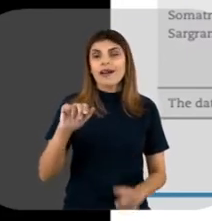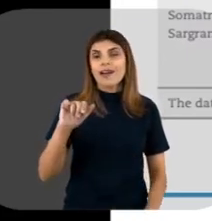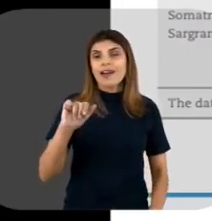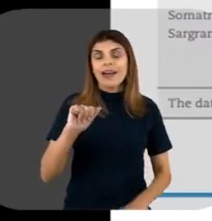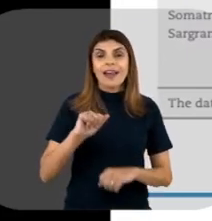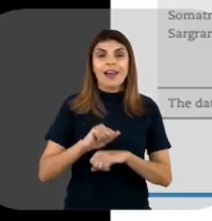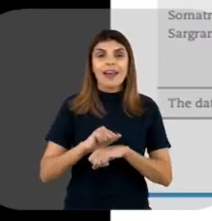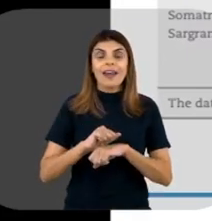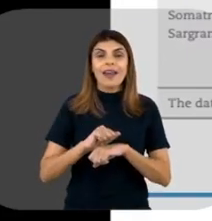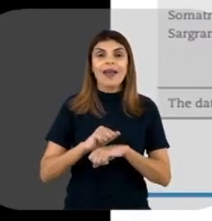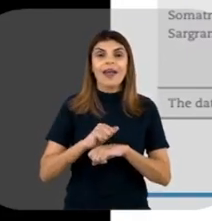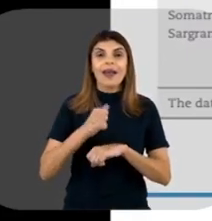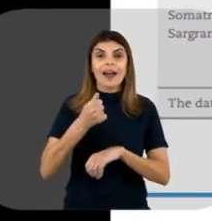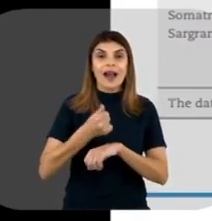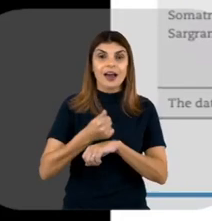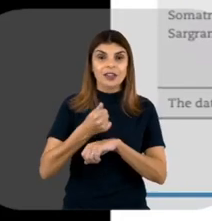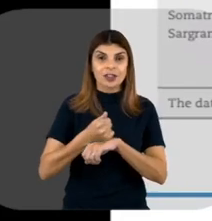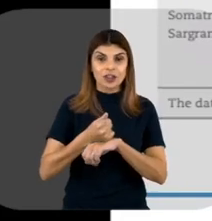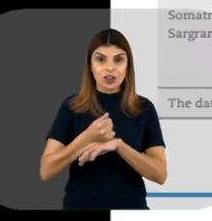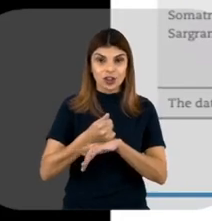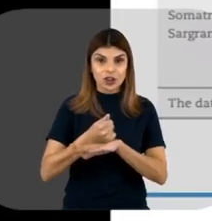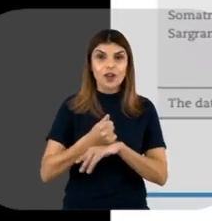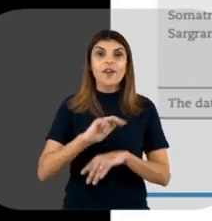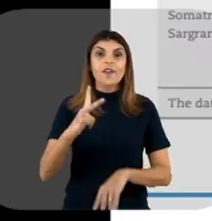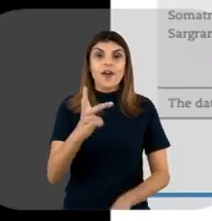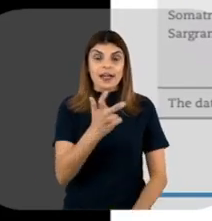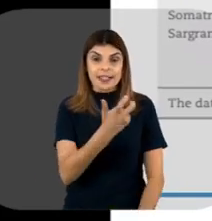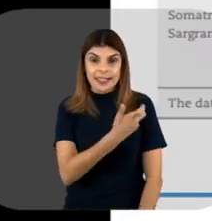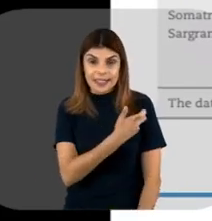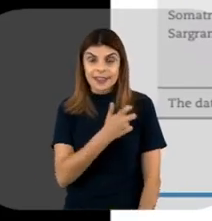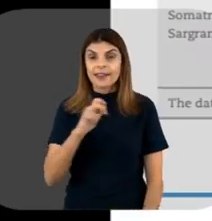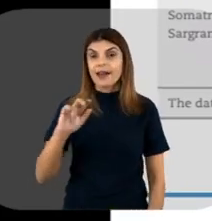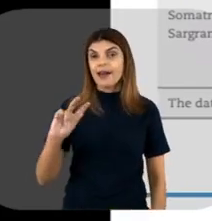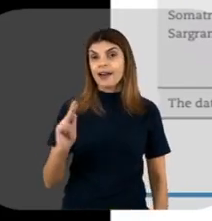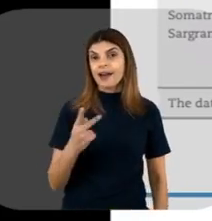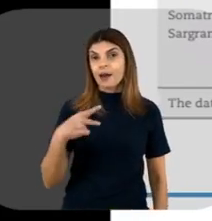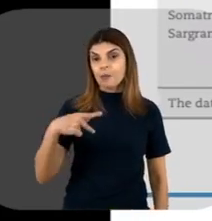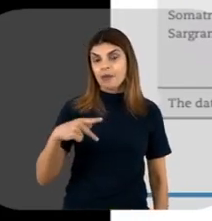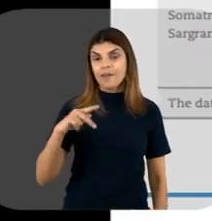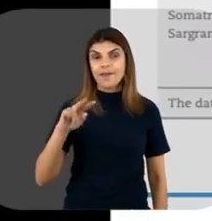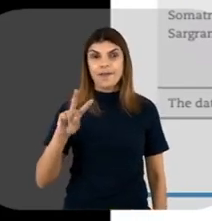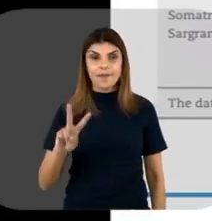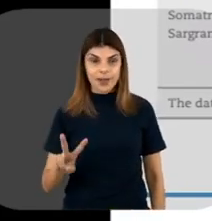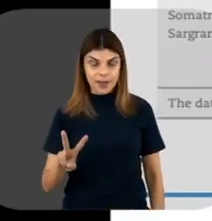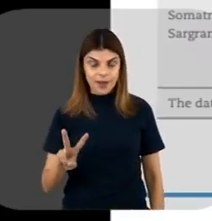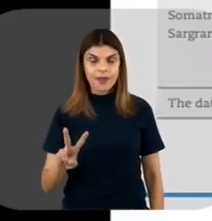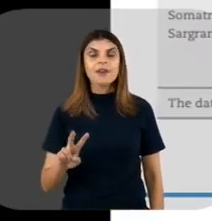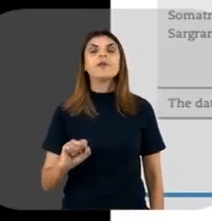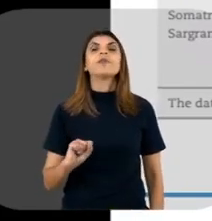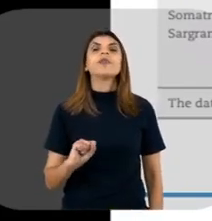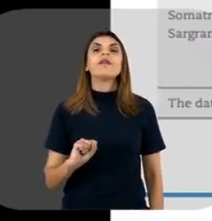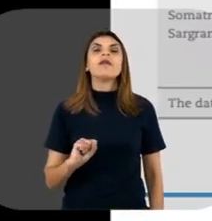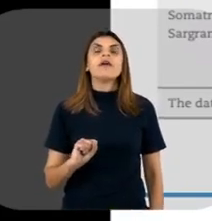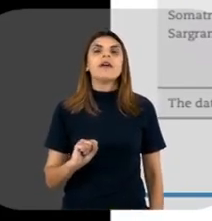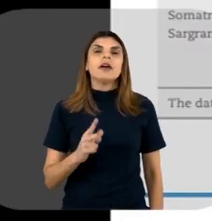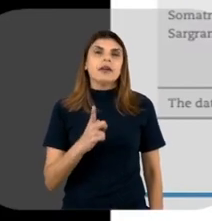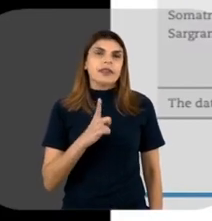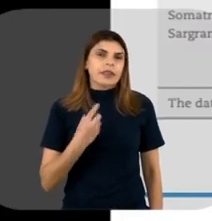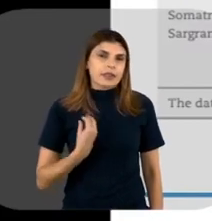Antigeno de superfície para hepatite, vacina de HPV, né? Produzida em saccharomyces,